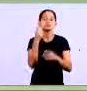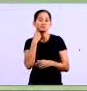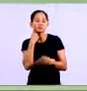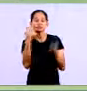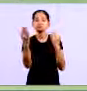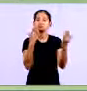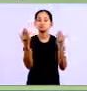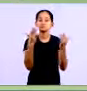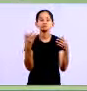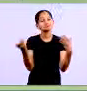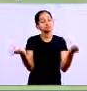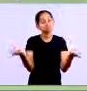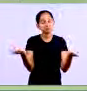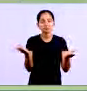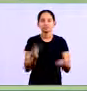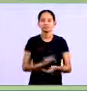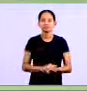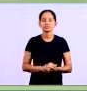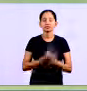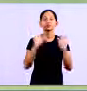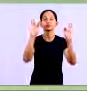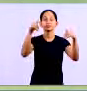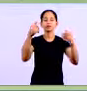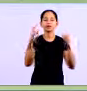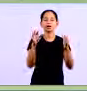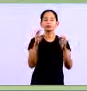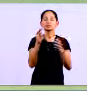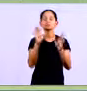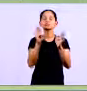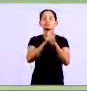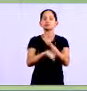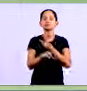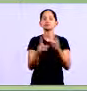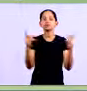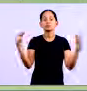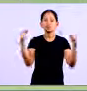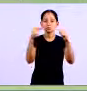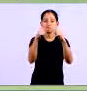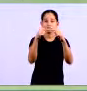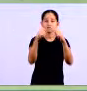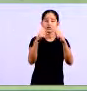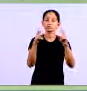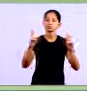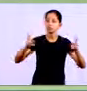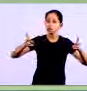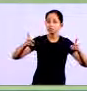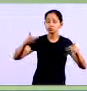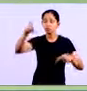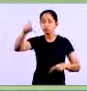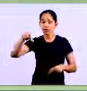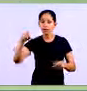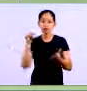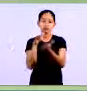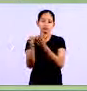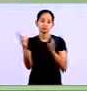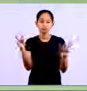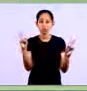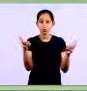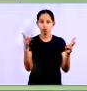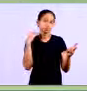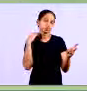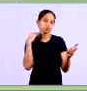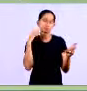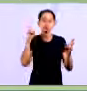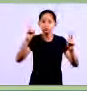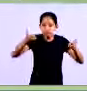depósito entrada e ao final saldo e esse saldo deve bater com o saldo do seu extrato você vai continuar aqui quando você